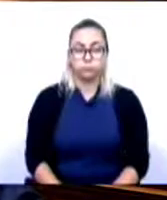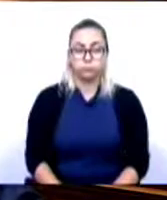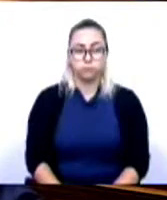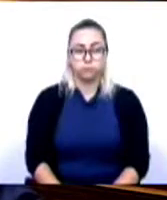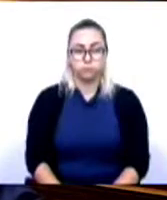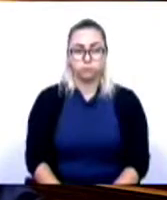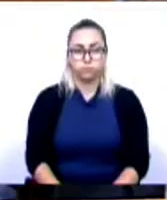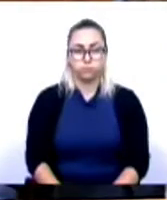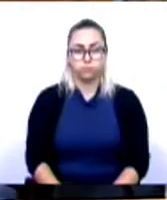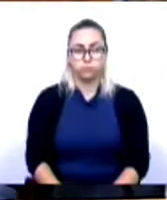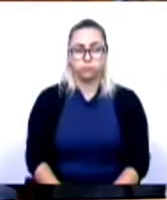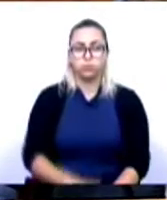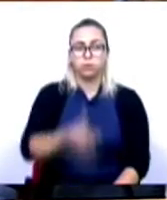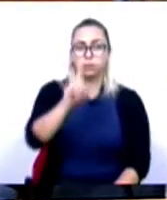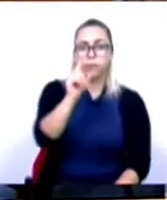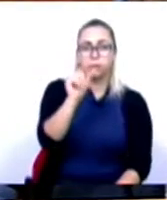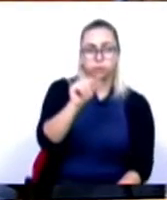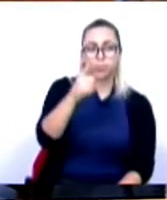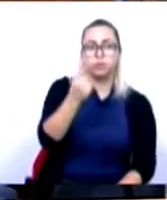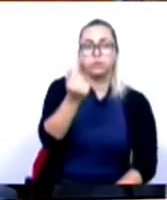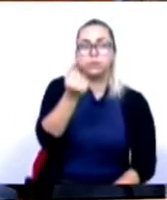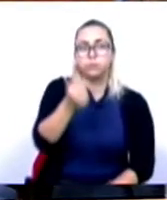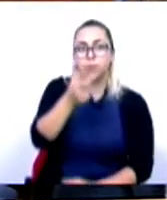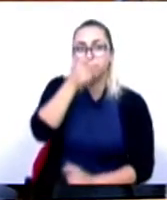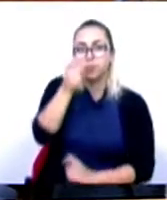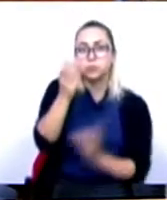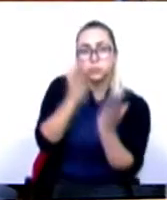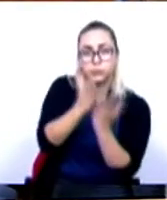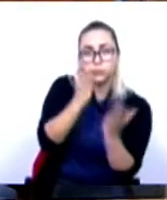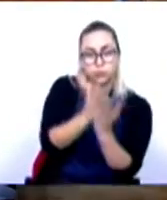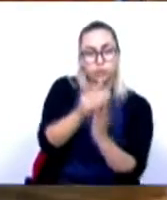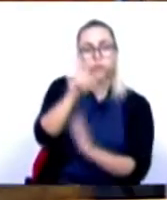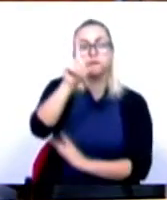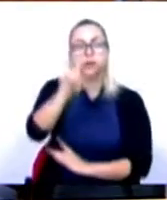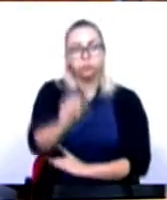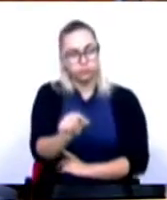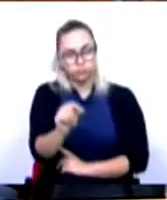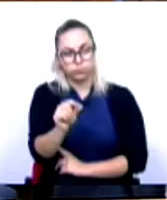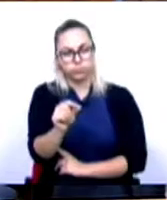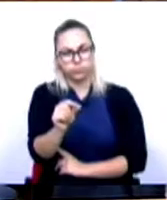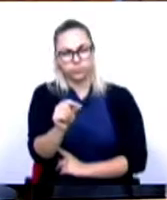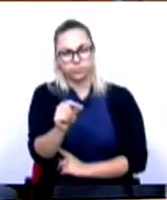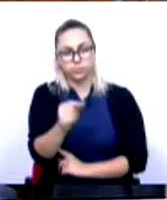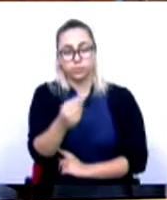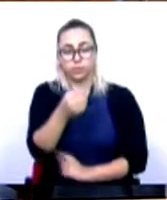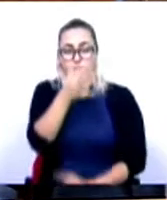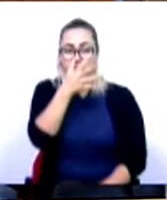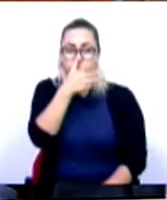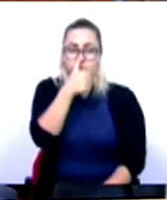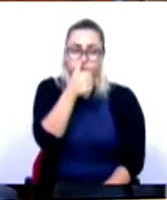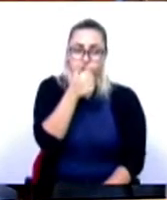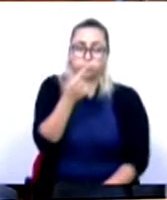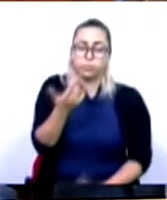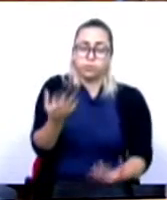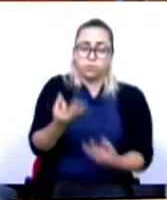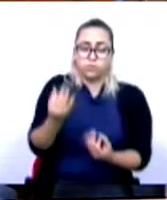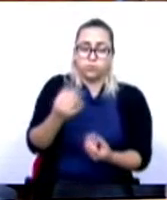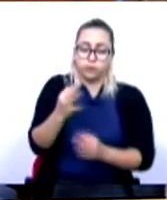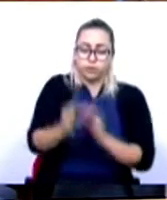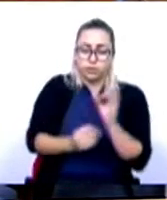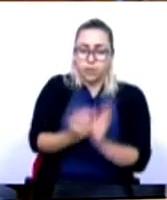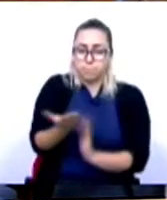mais as verbas para as residências estudantis e, infelizmente, executado de uma forma bastante